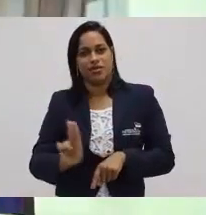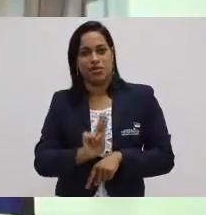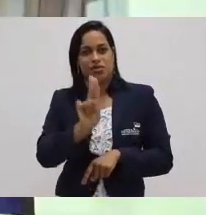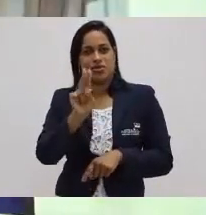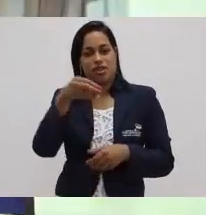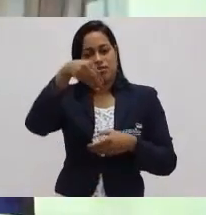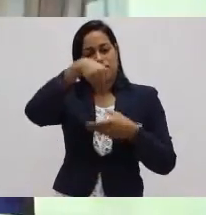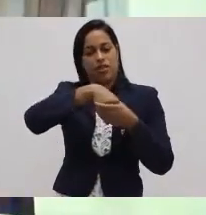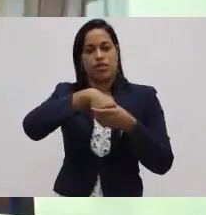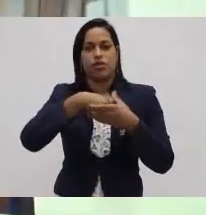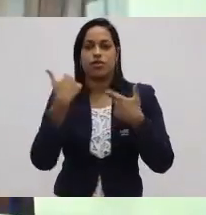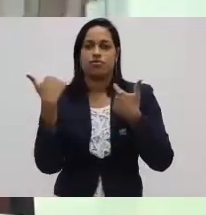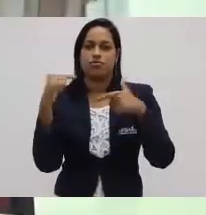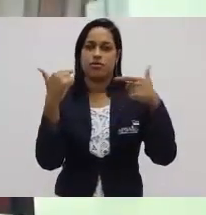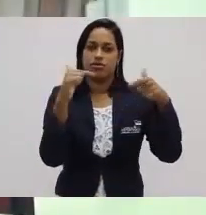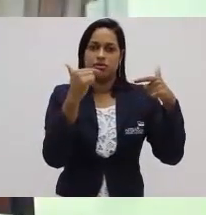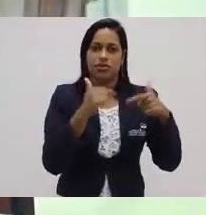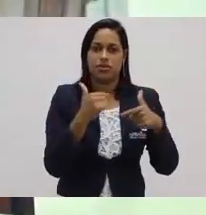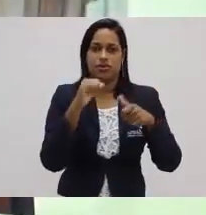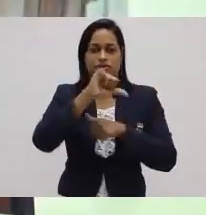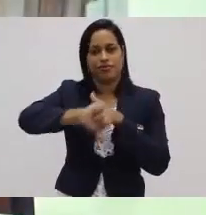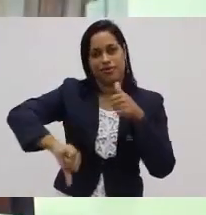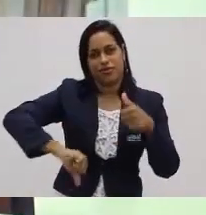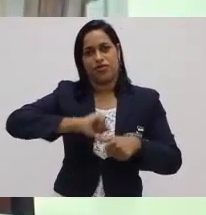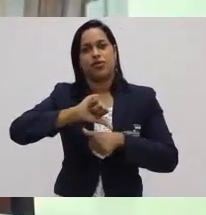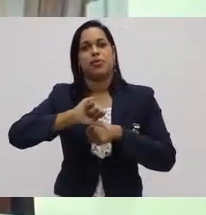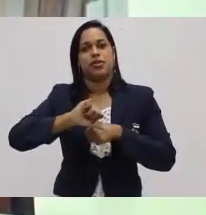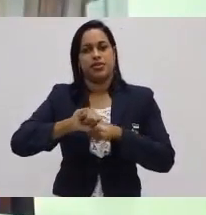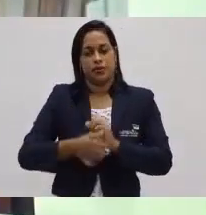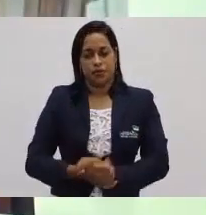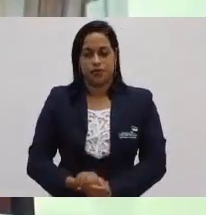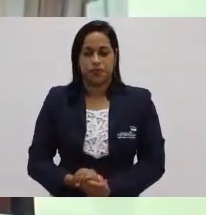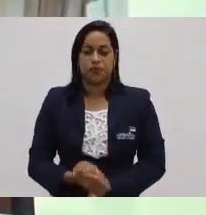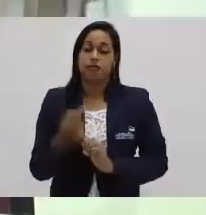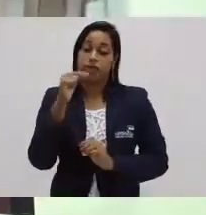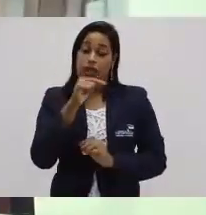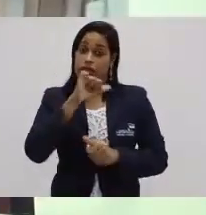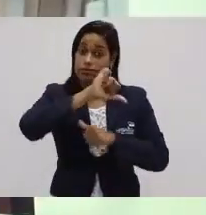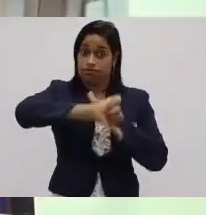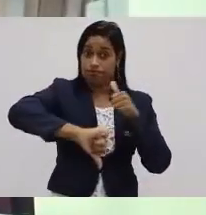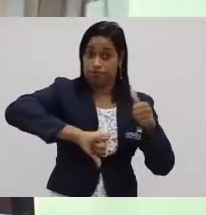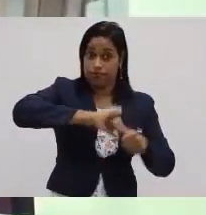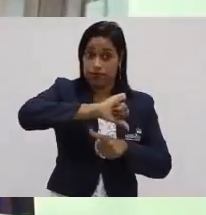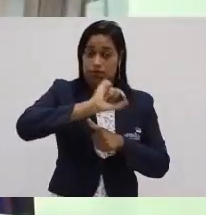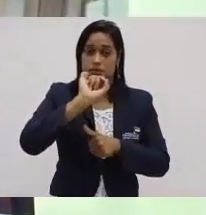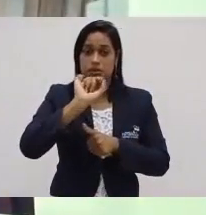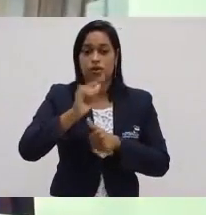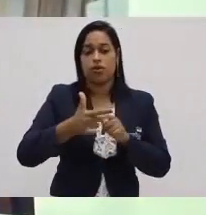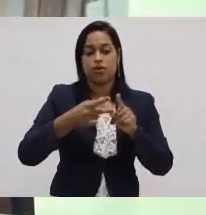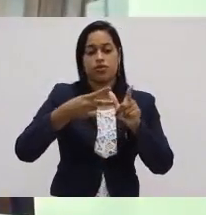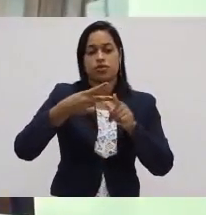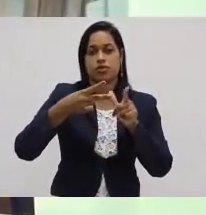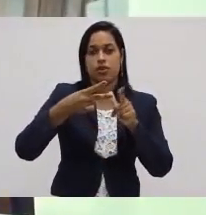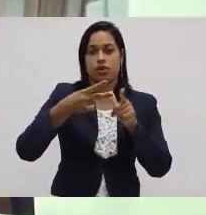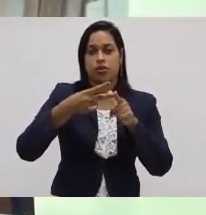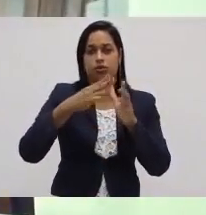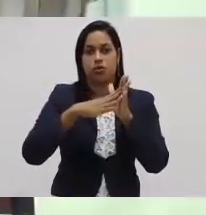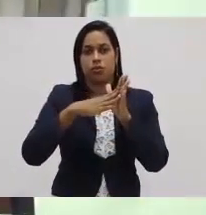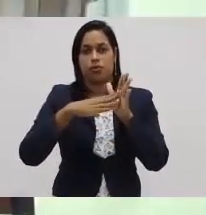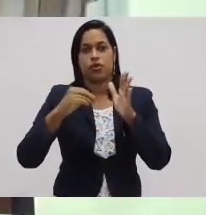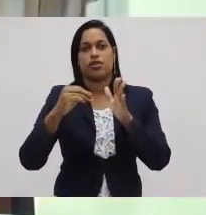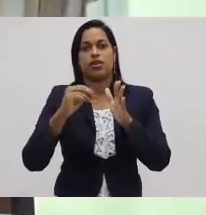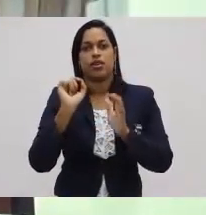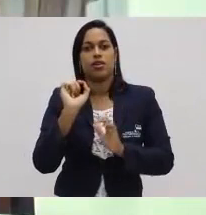dentro do processo de transformação. Nesse processo de transformação, que é o segundo elemento do modelo de transformação,